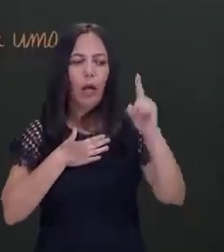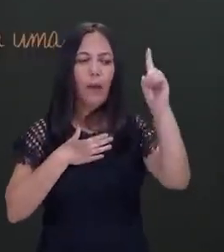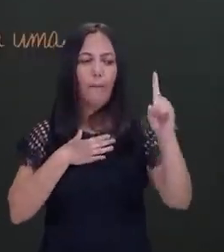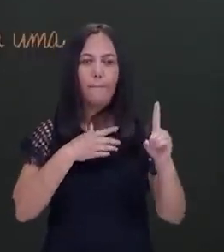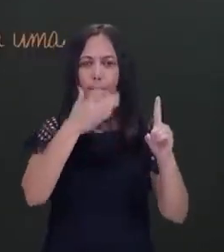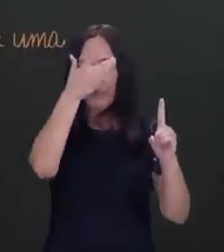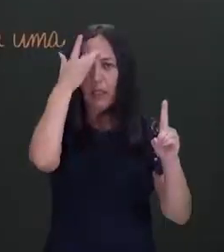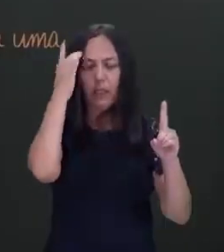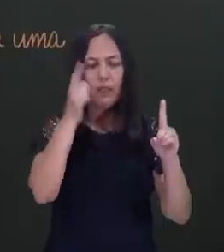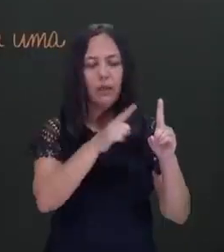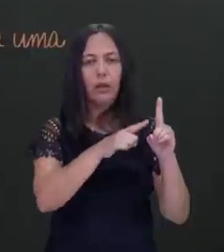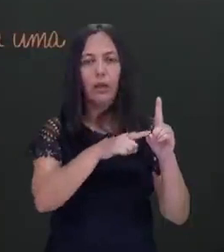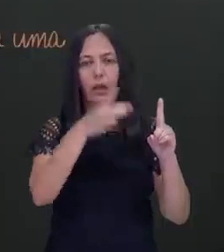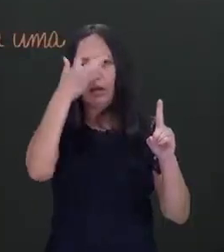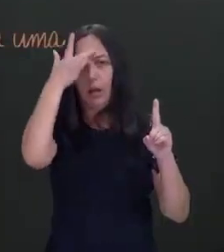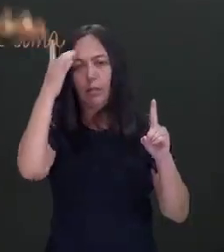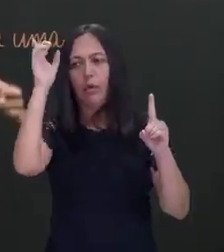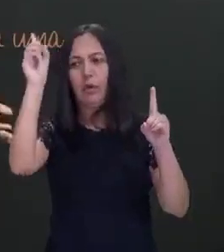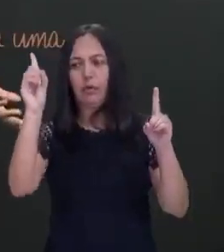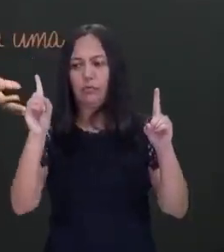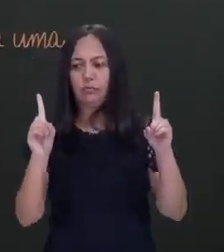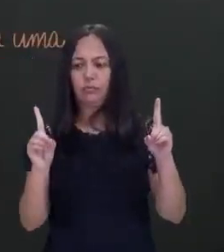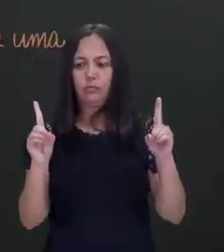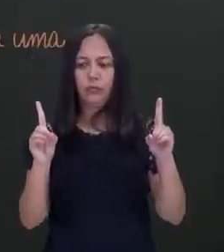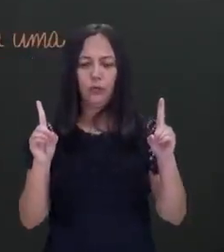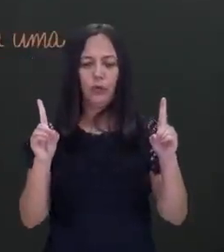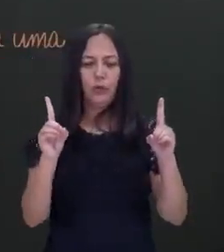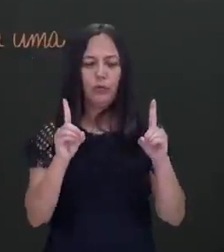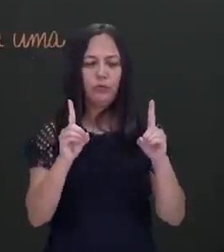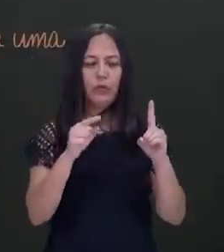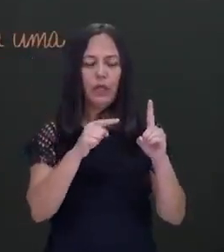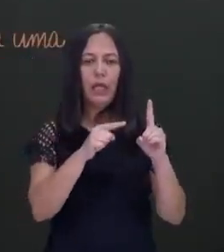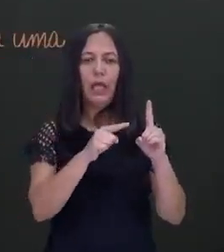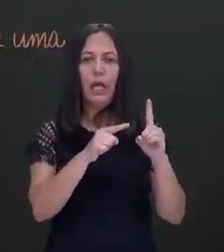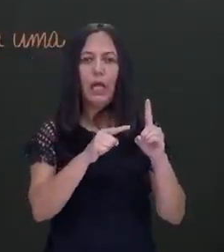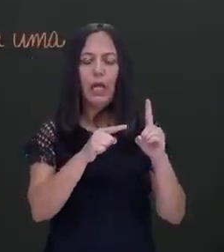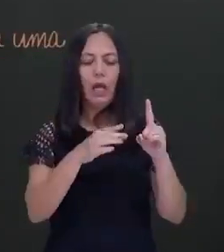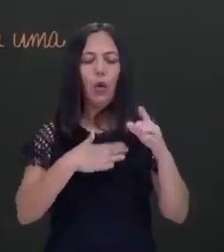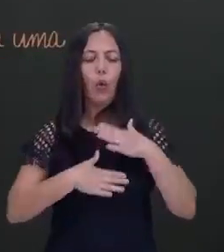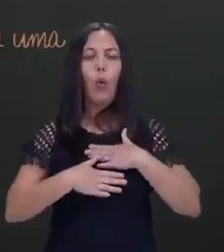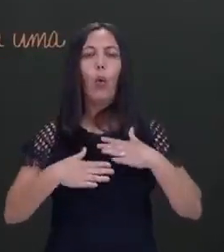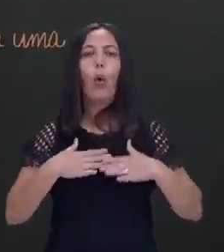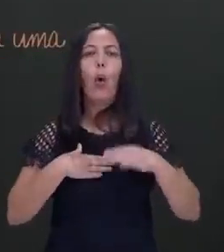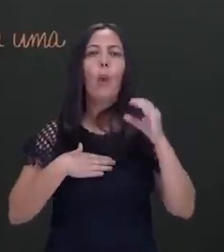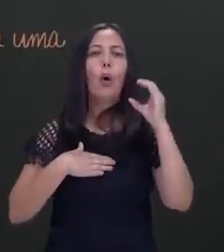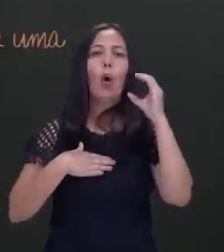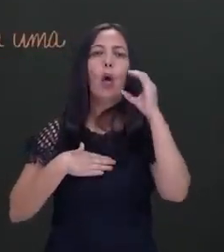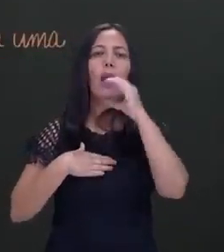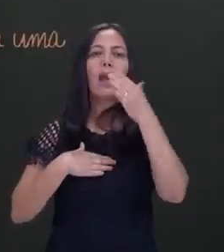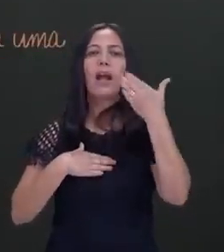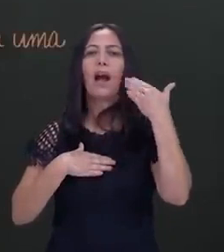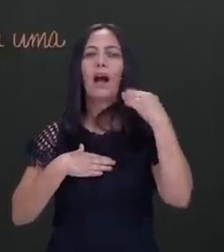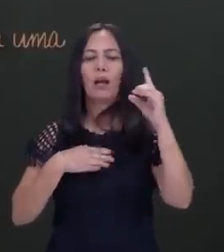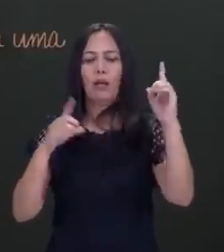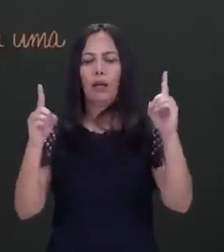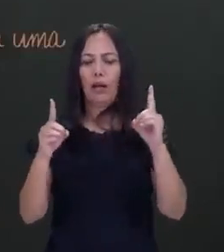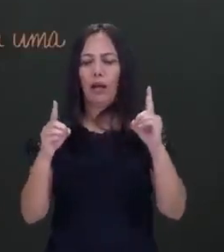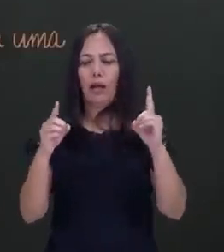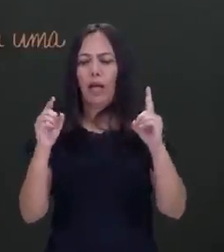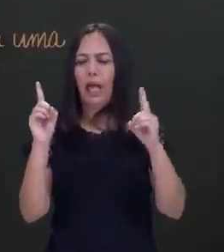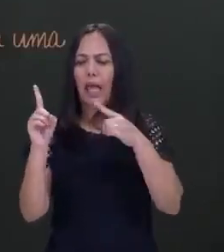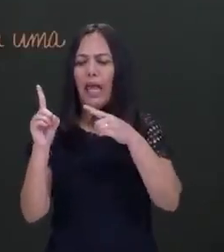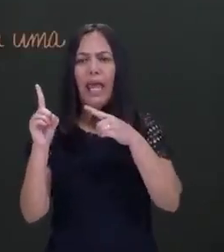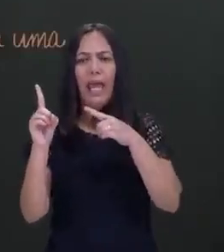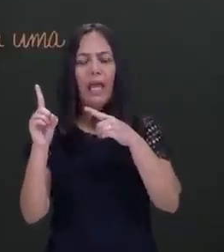Sempre está havendo troca de energia de um corpo para outro. De uma pessoa para outra, de um objeto para outro. Isso é comum. Então,